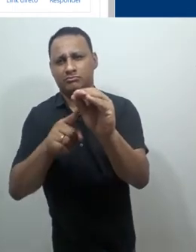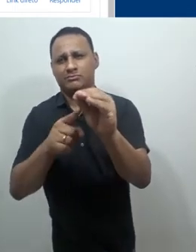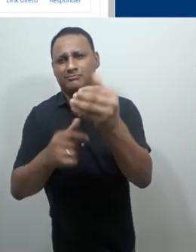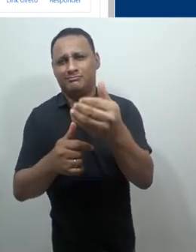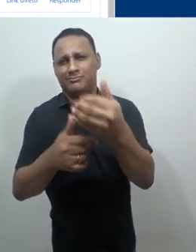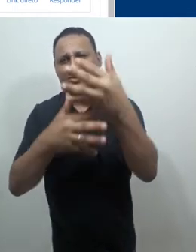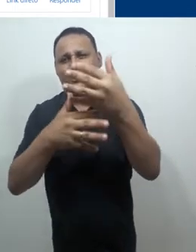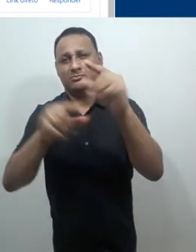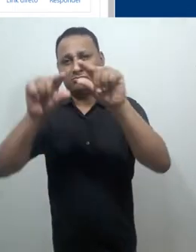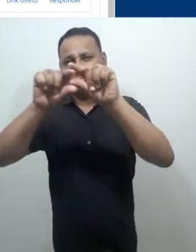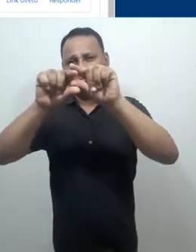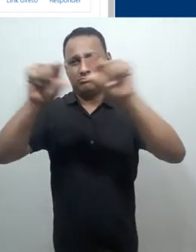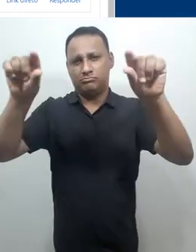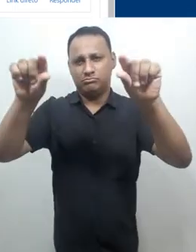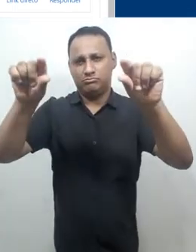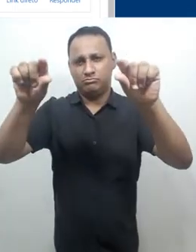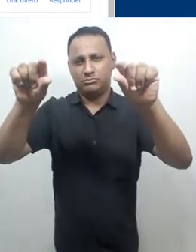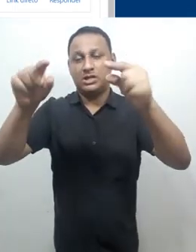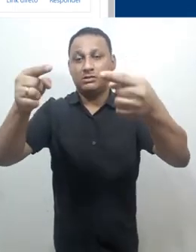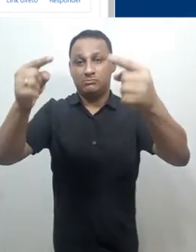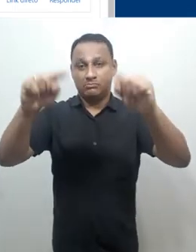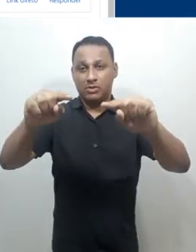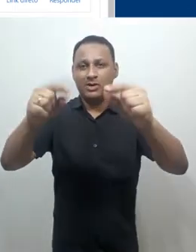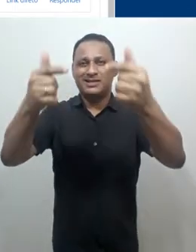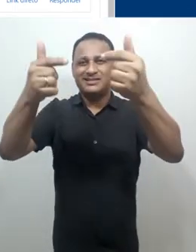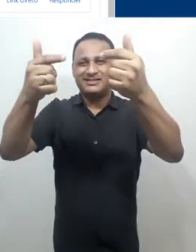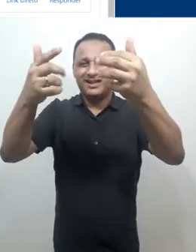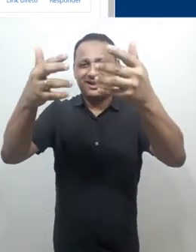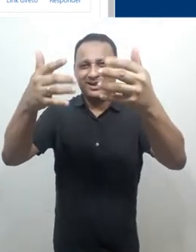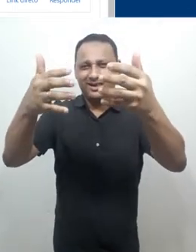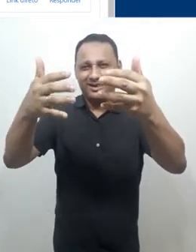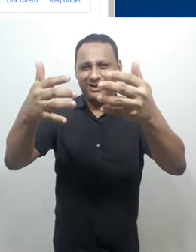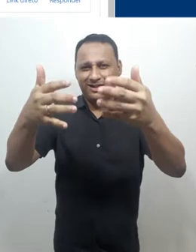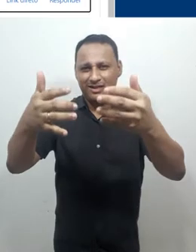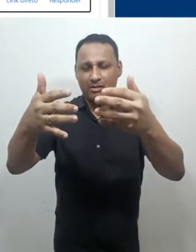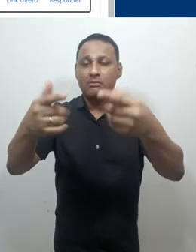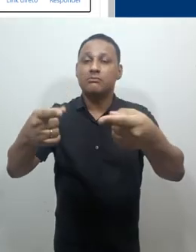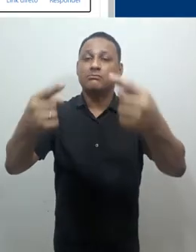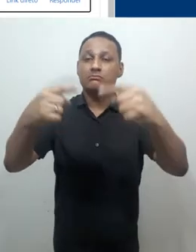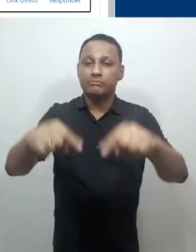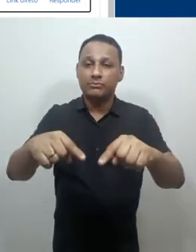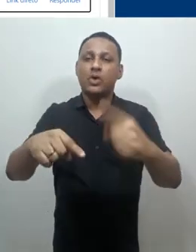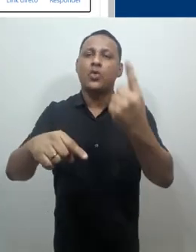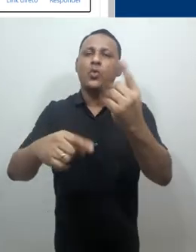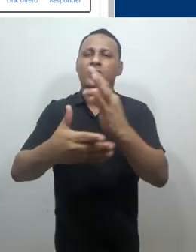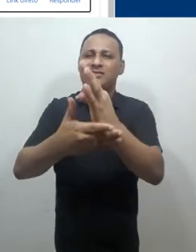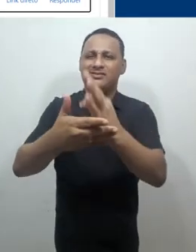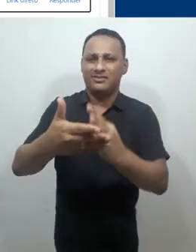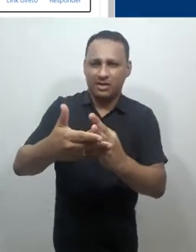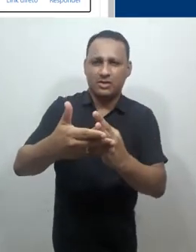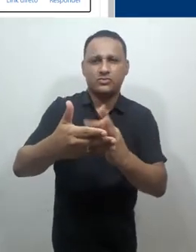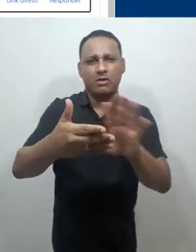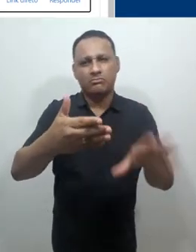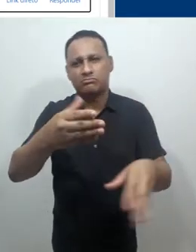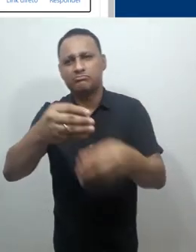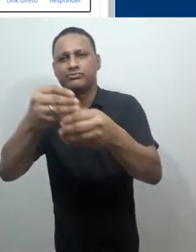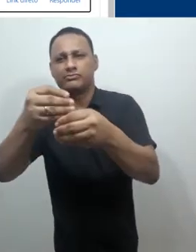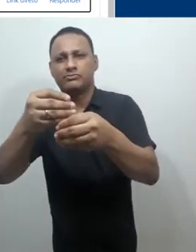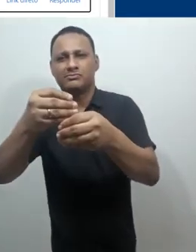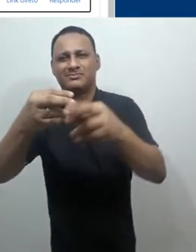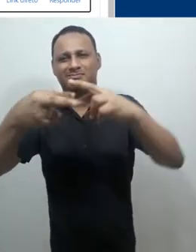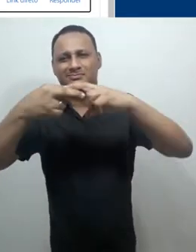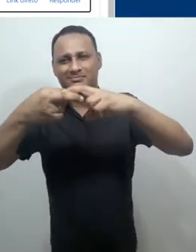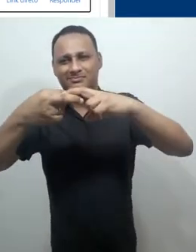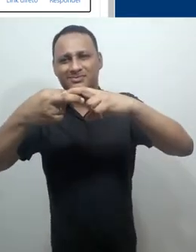publicação do criador do tópico. Eu tenho título, uma descrição e, neste caso, um